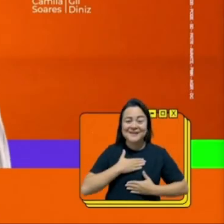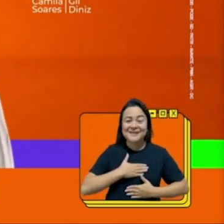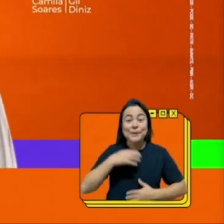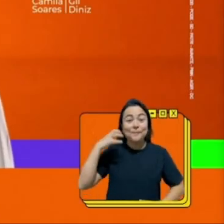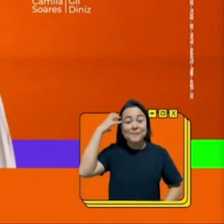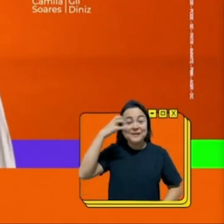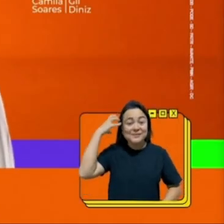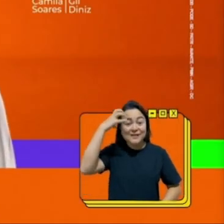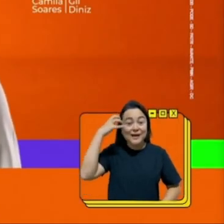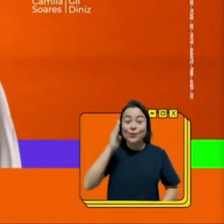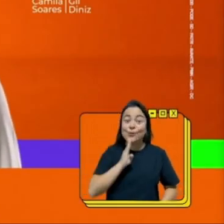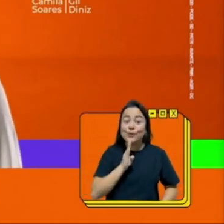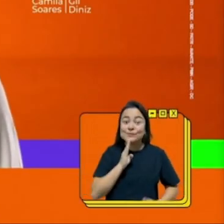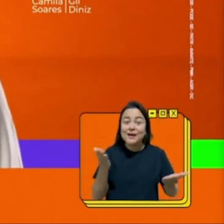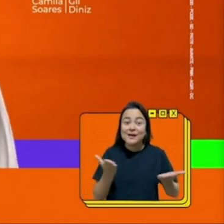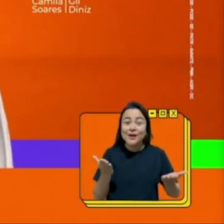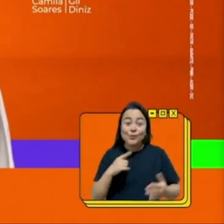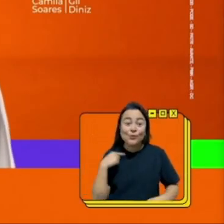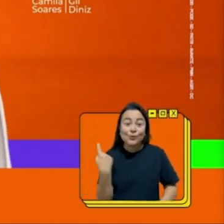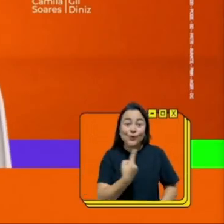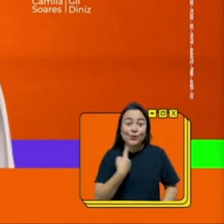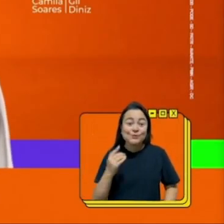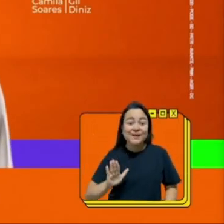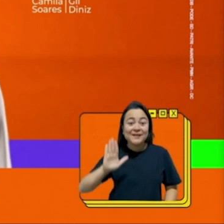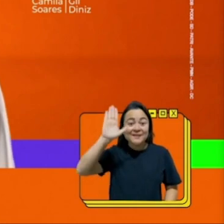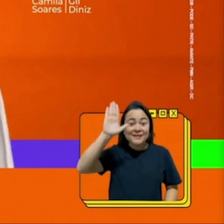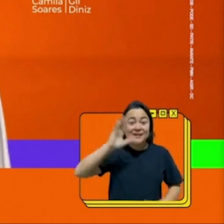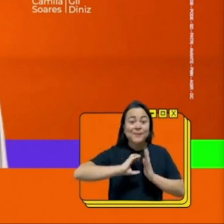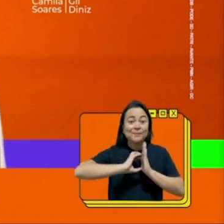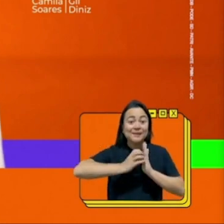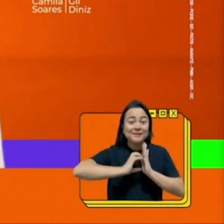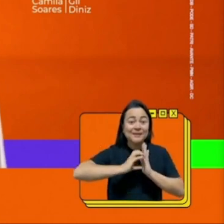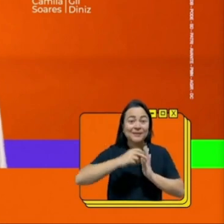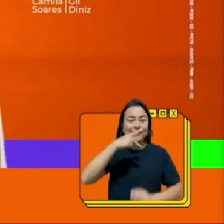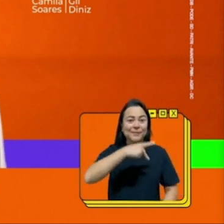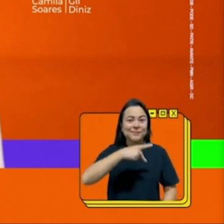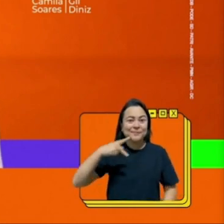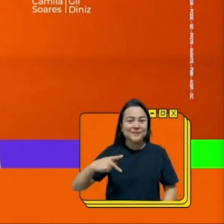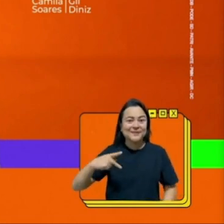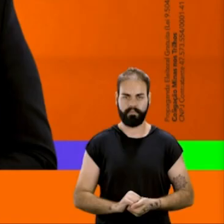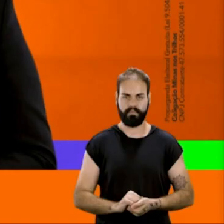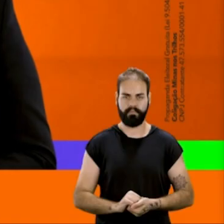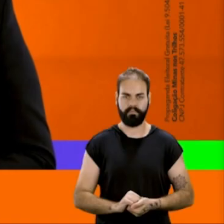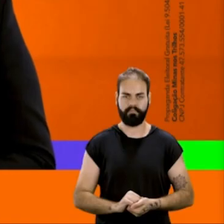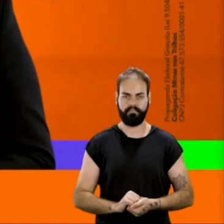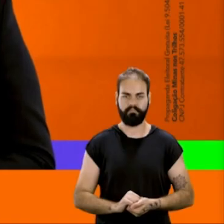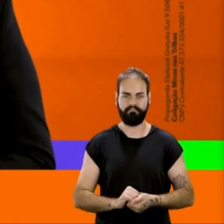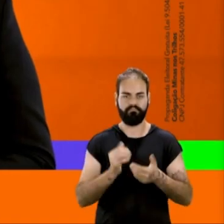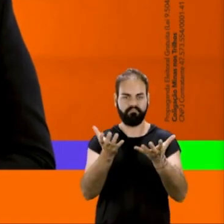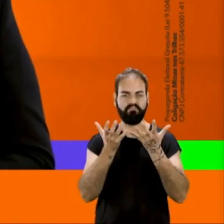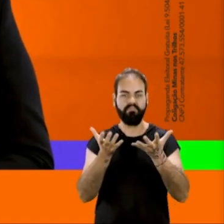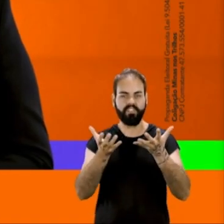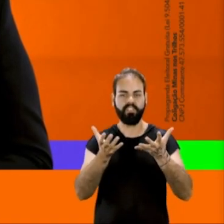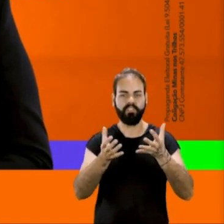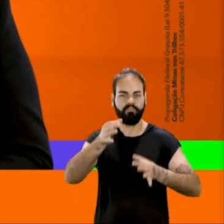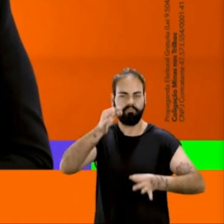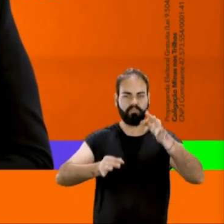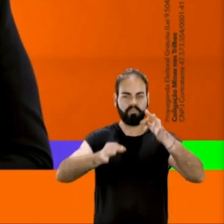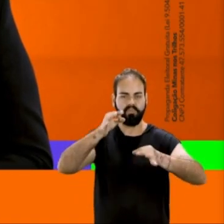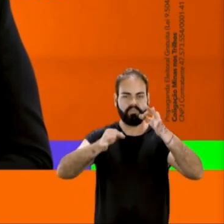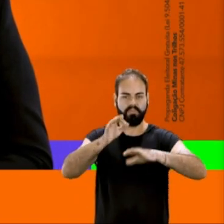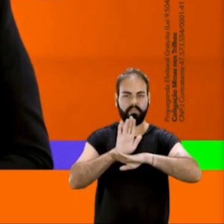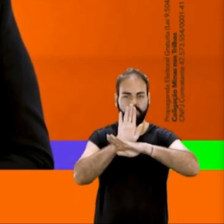muito prazer. Eu sou o Marcelo Aro. Conheça agora os nossos candidatos do Progressistas. Por justiça e pela